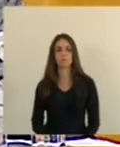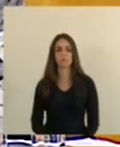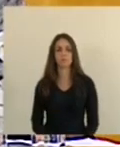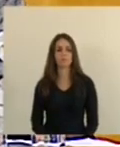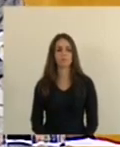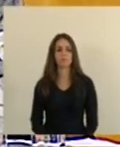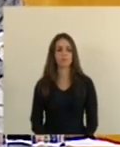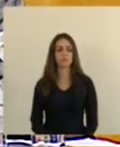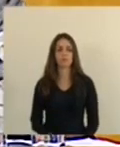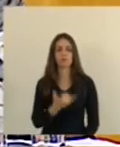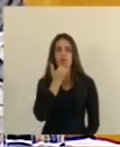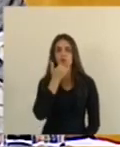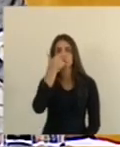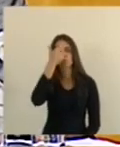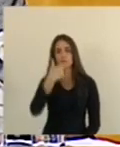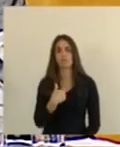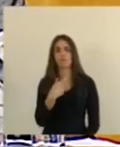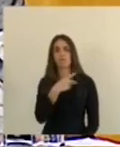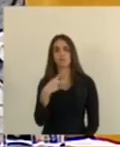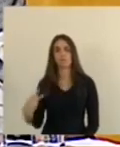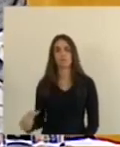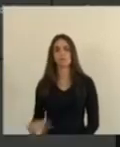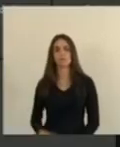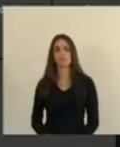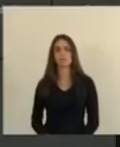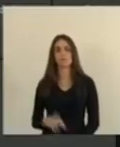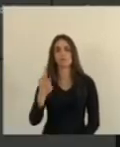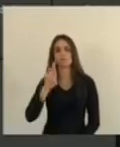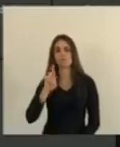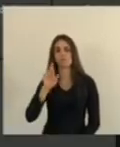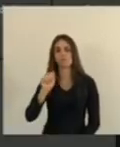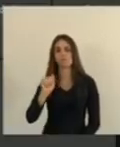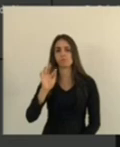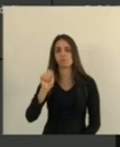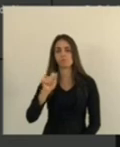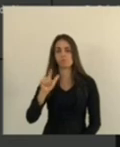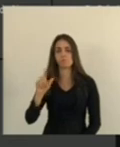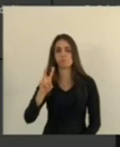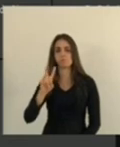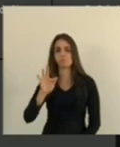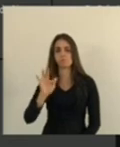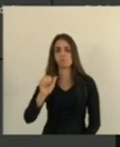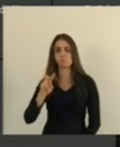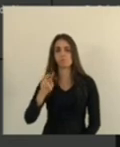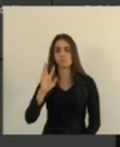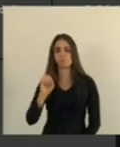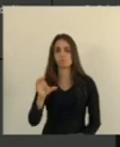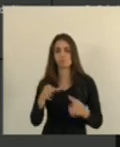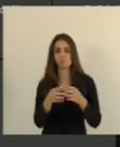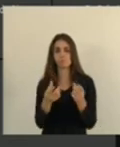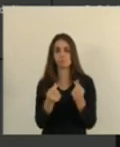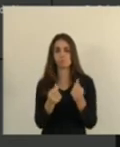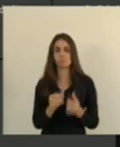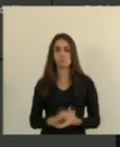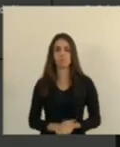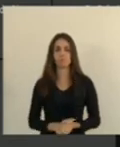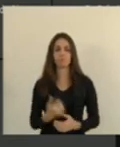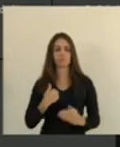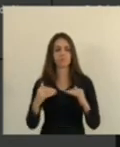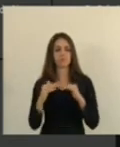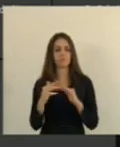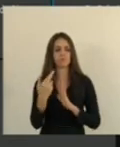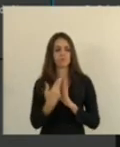presidindo a sessão deputado adilson presidindo doutor rafael favato novamente com a emenda com o